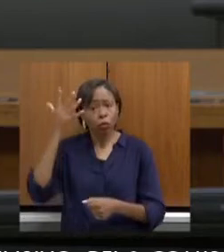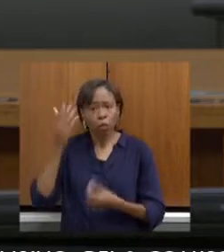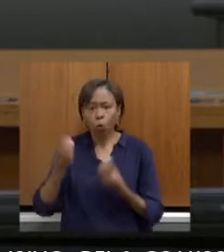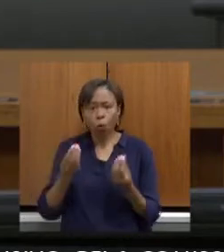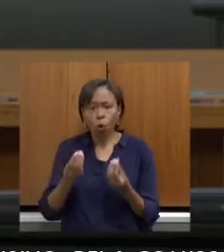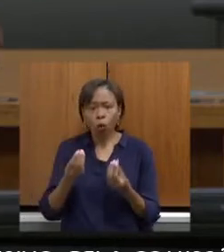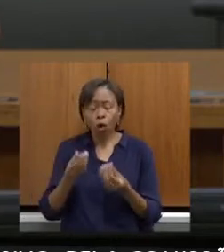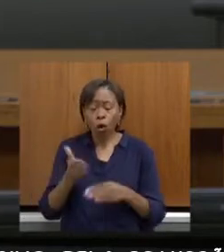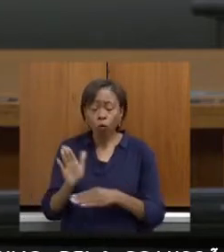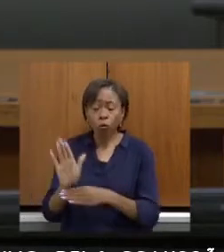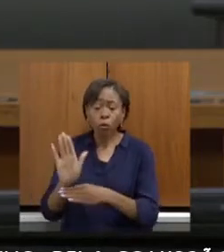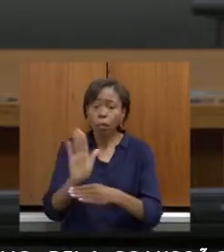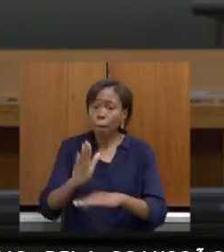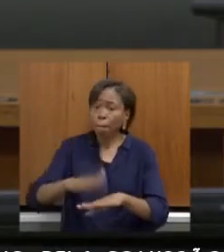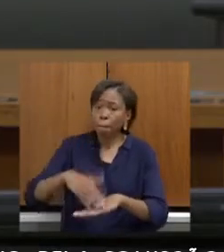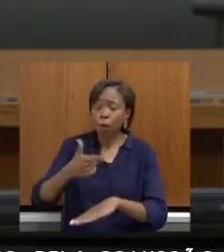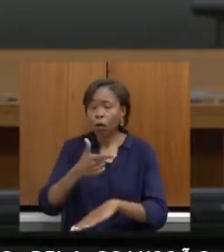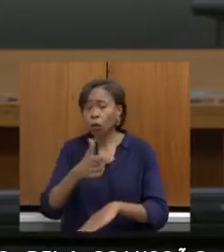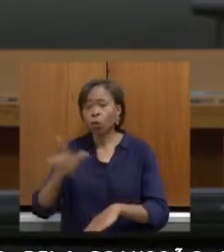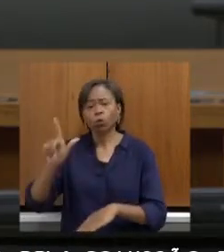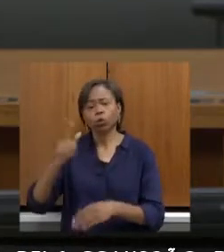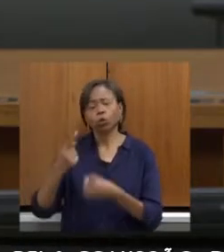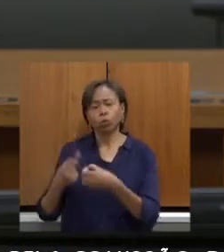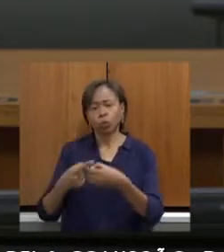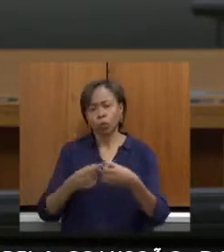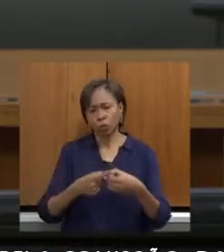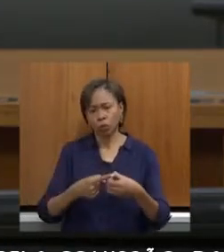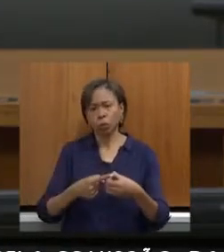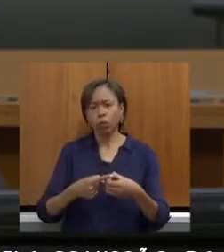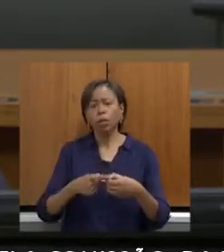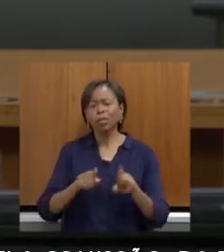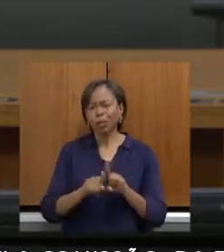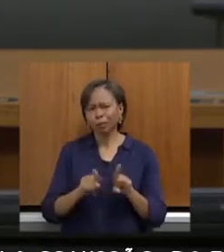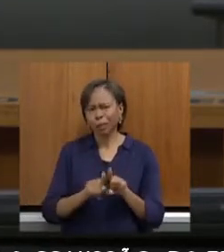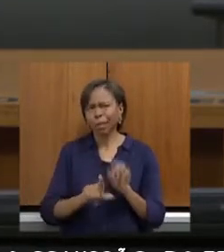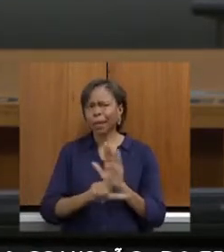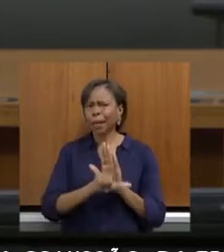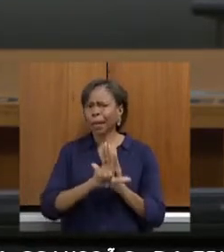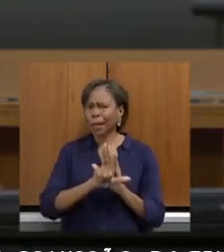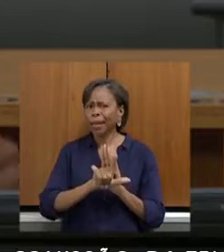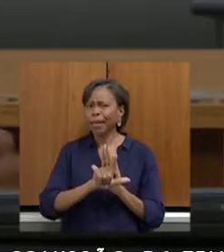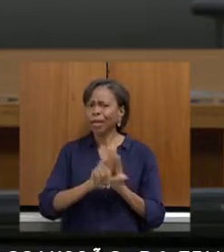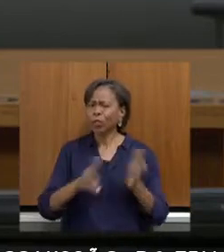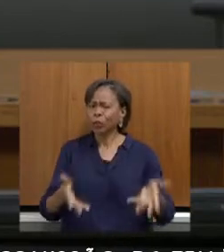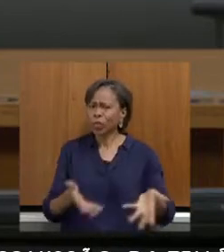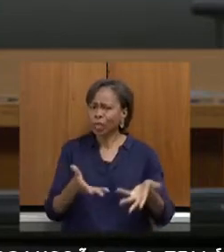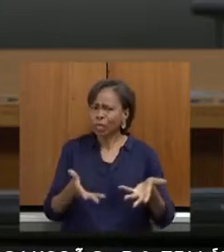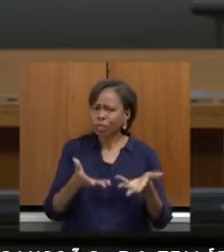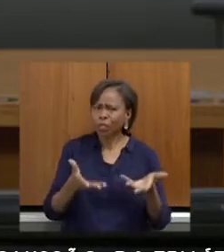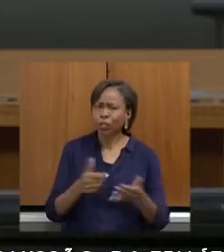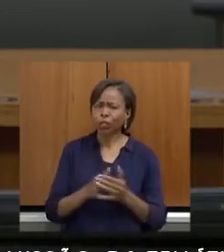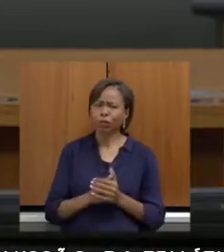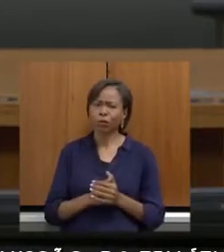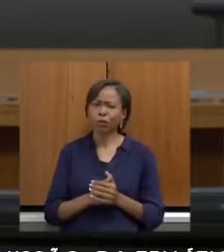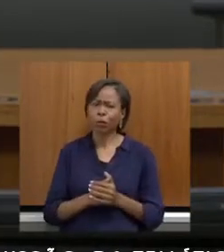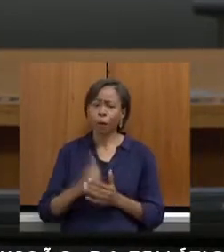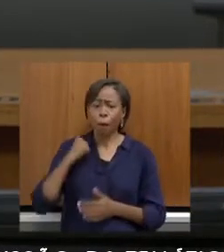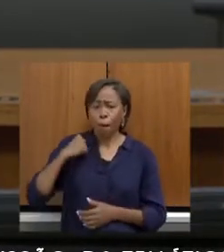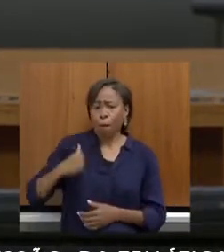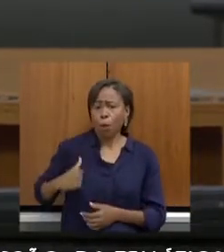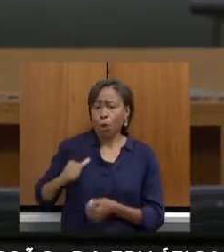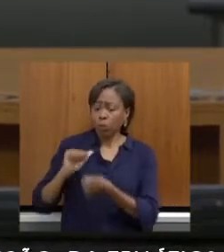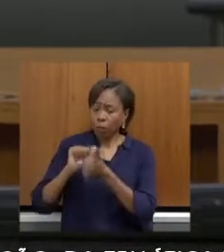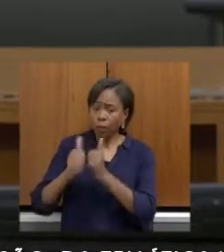só é no ICMS, mais lei de incentivo, Bolsa Atleta, o Paradesporto. Então, nós estamos à